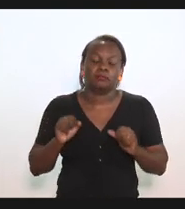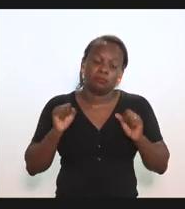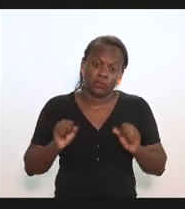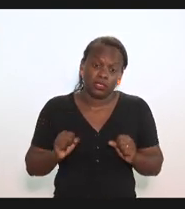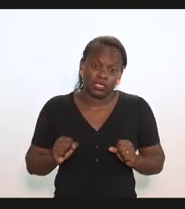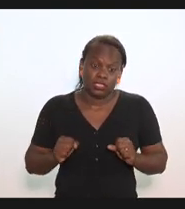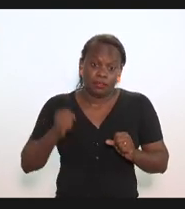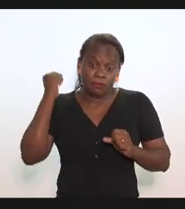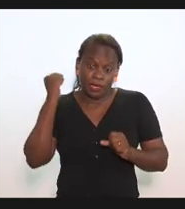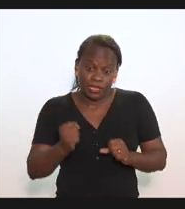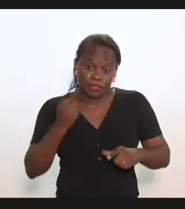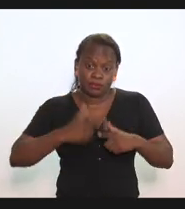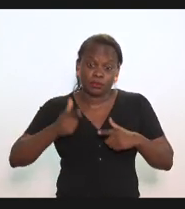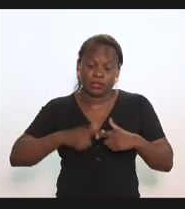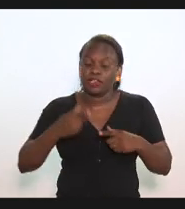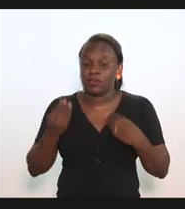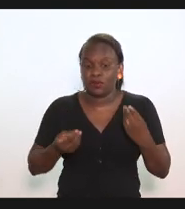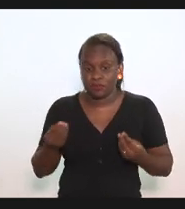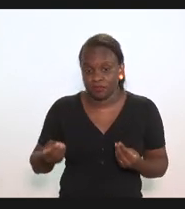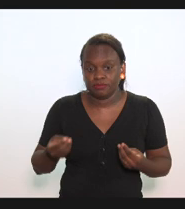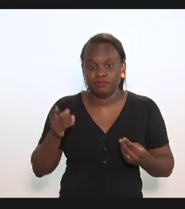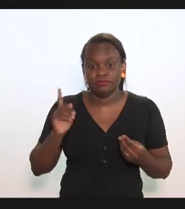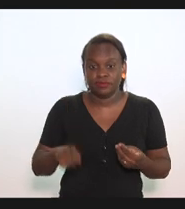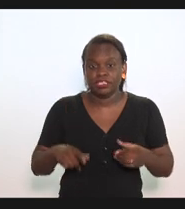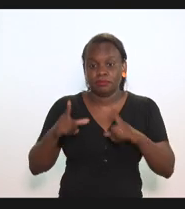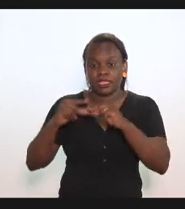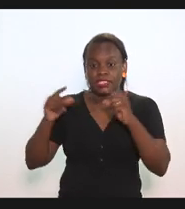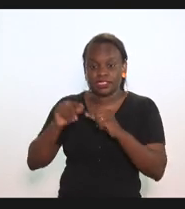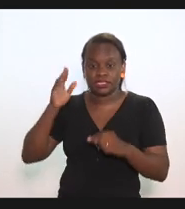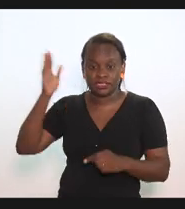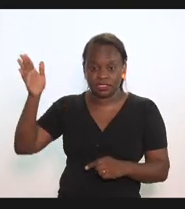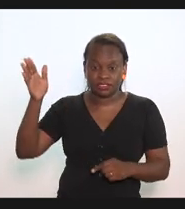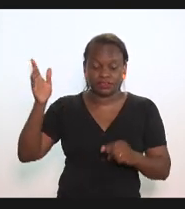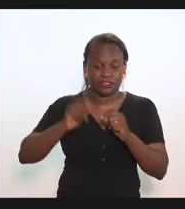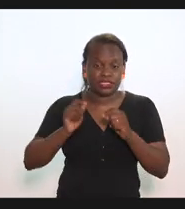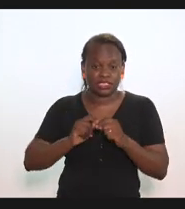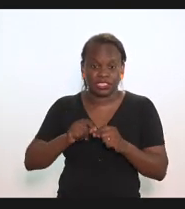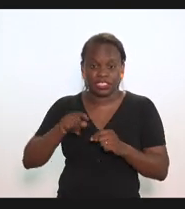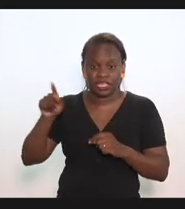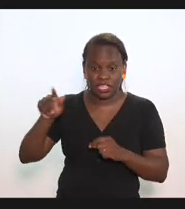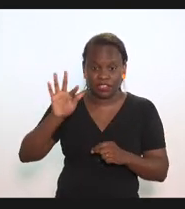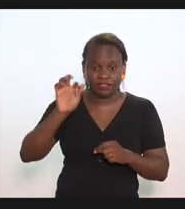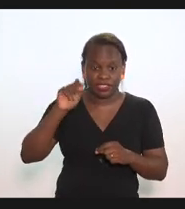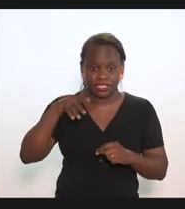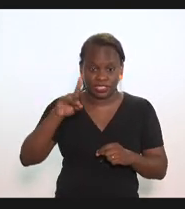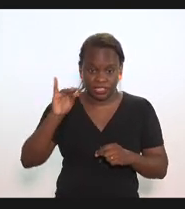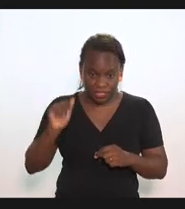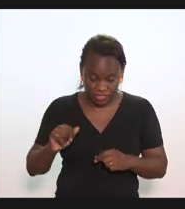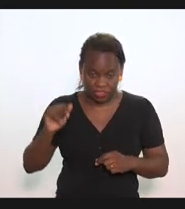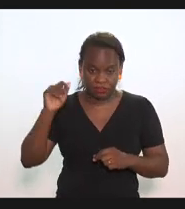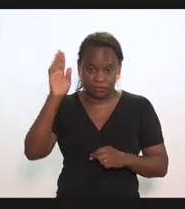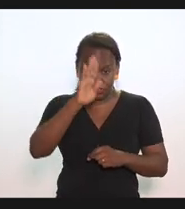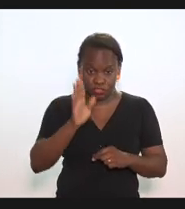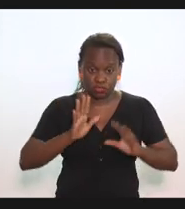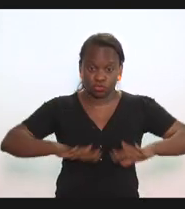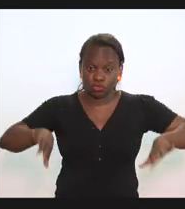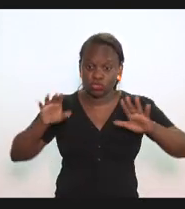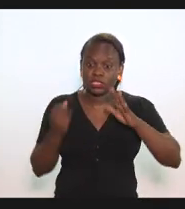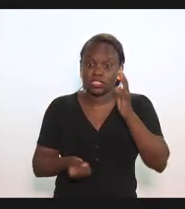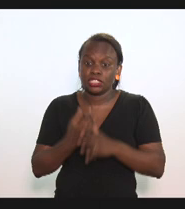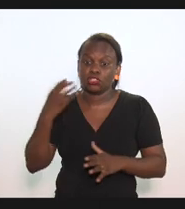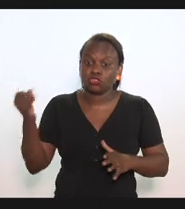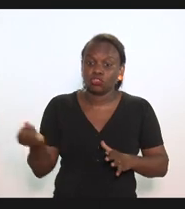matar essa questão através de Brasília fazendo com que a Fazenda Nacional crie um novo código